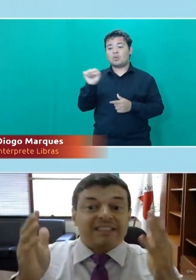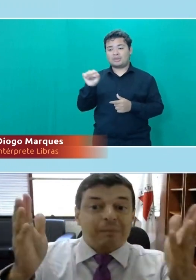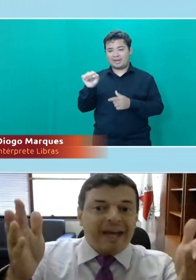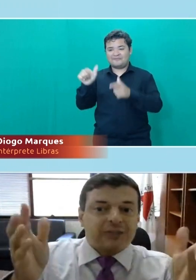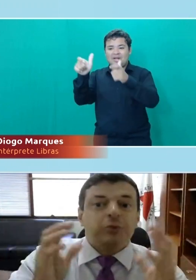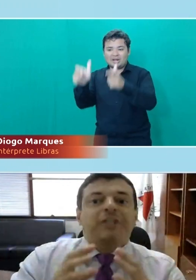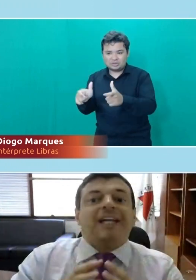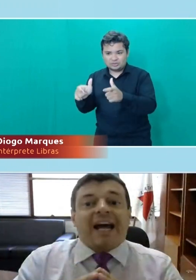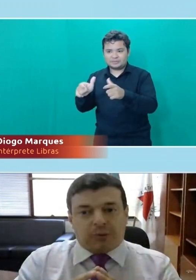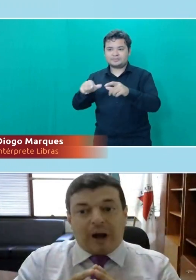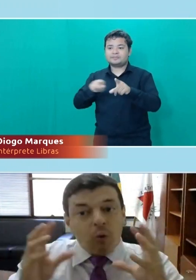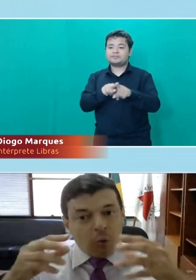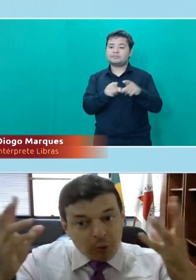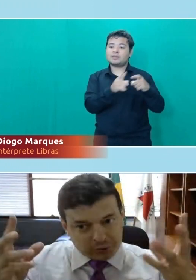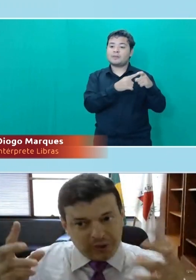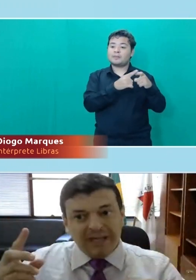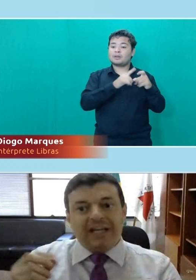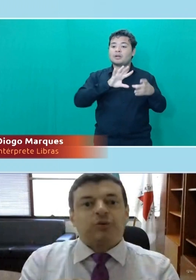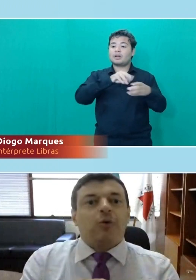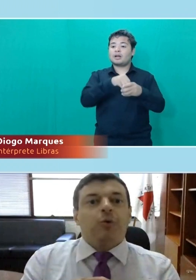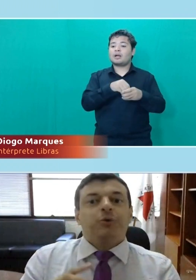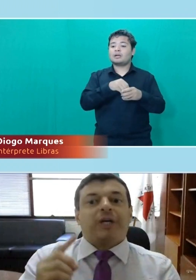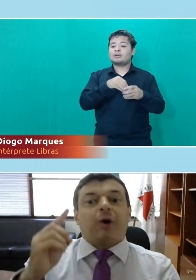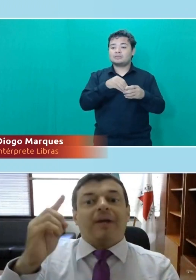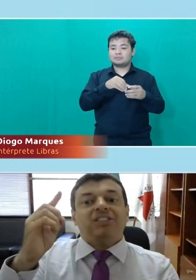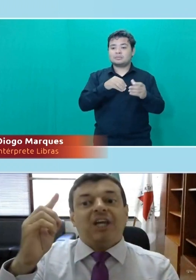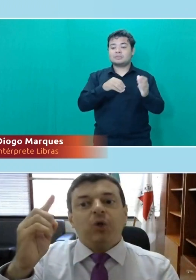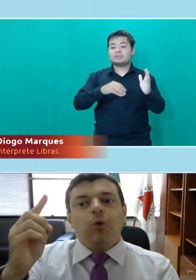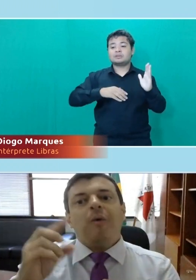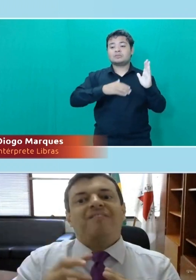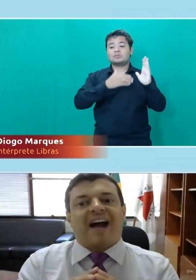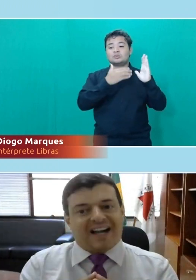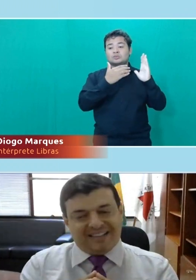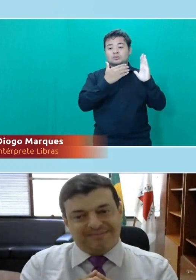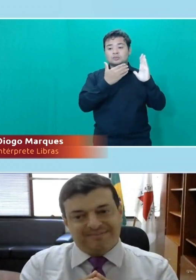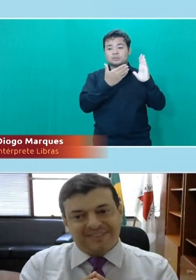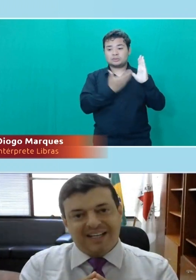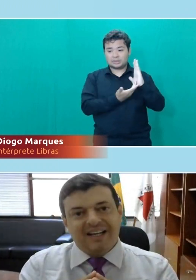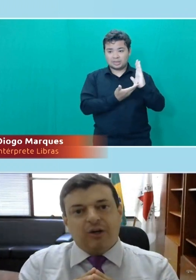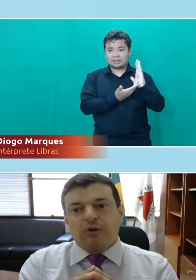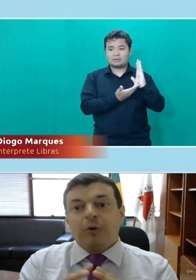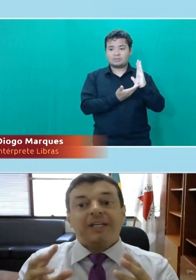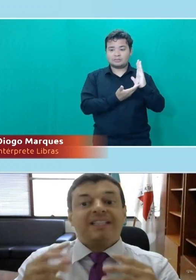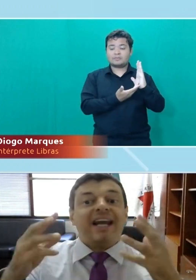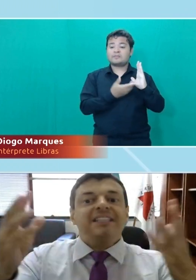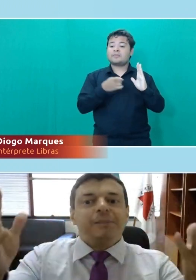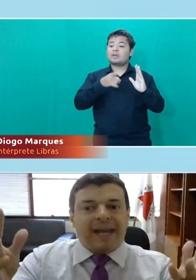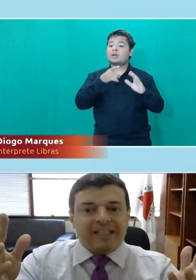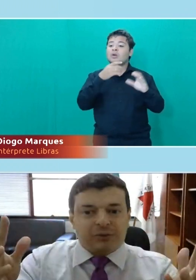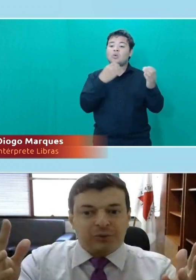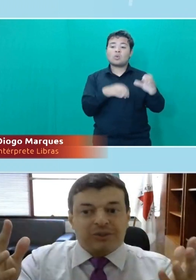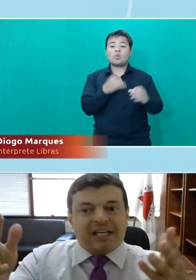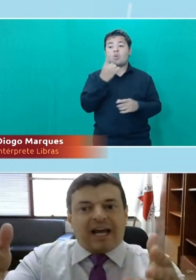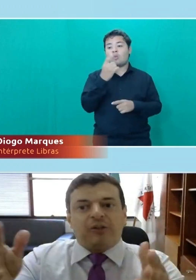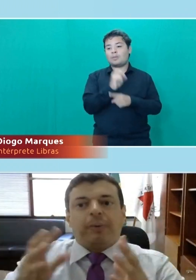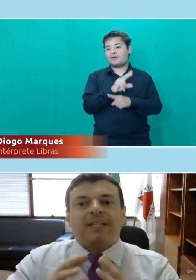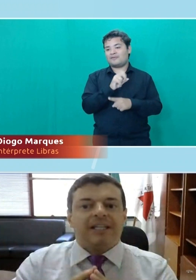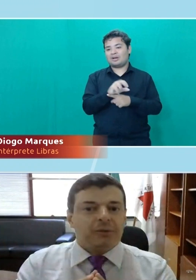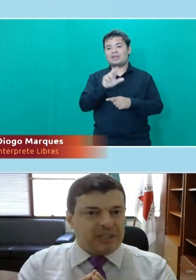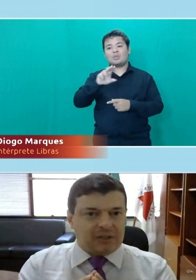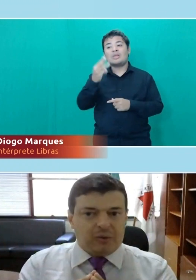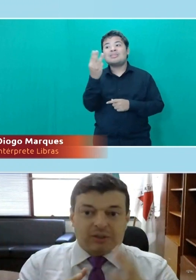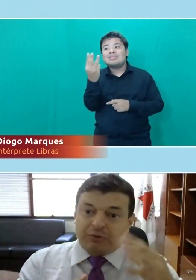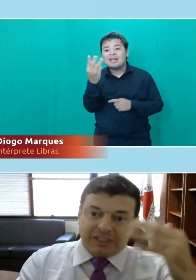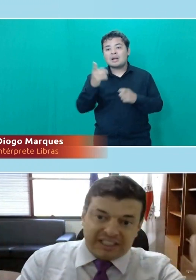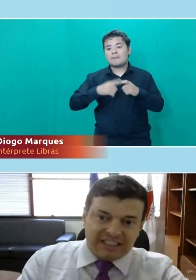Nós temos, às vezes, médicos no Senado, há concurso, e esse concurso geralmente tem uma vaga. Eu não vou ter três médicos no Senado